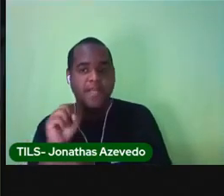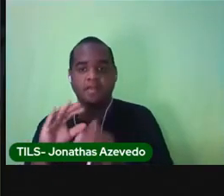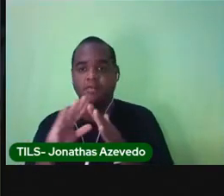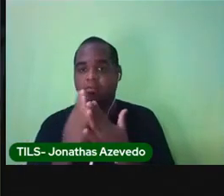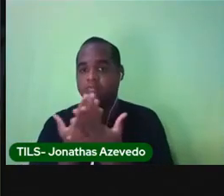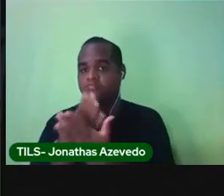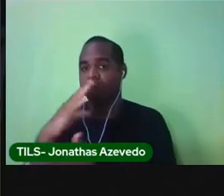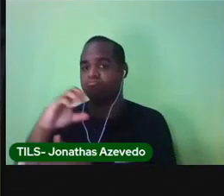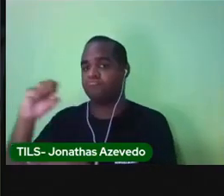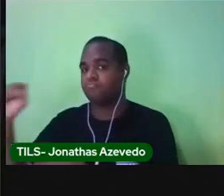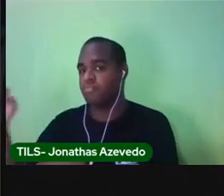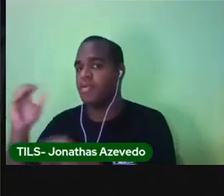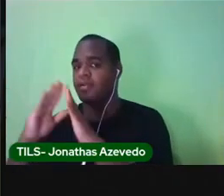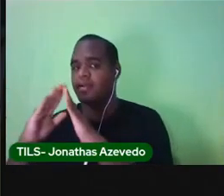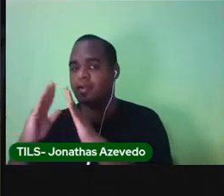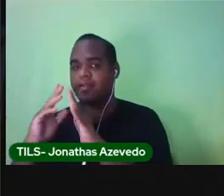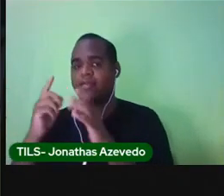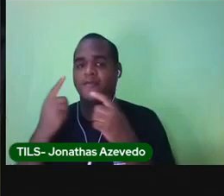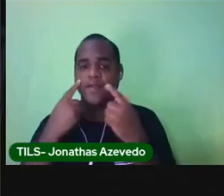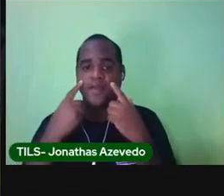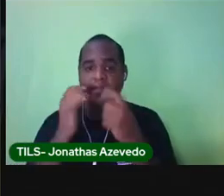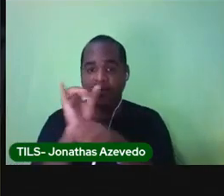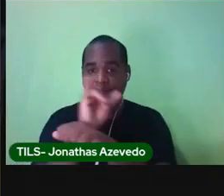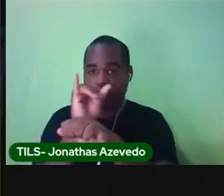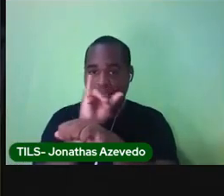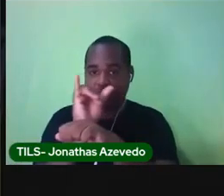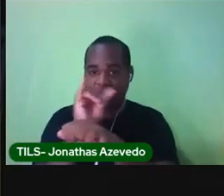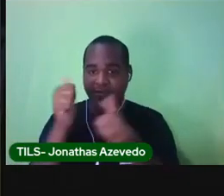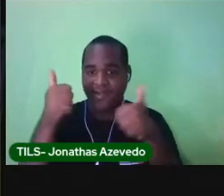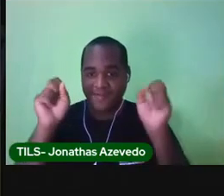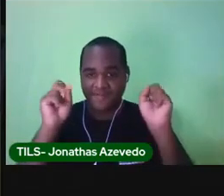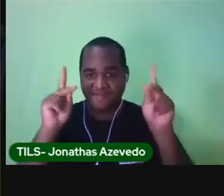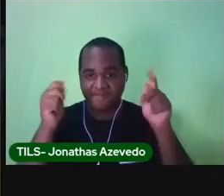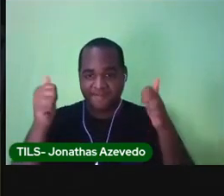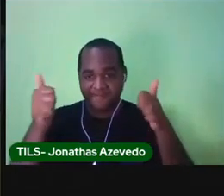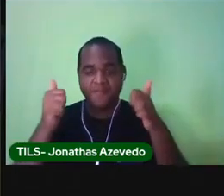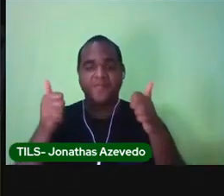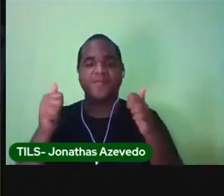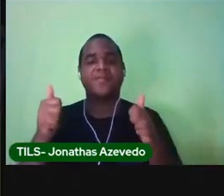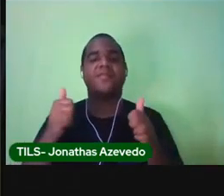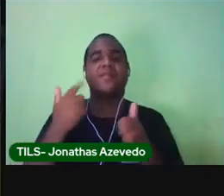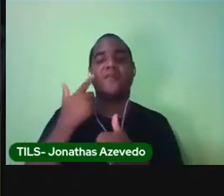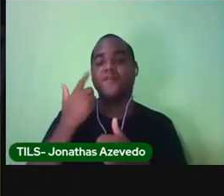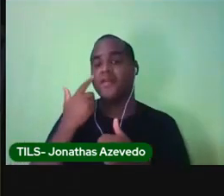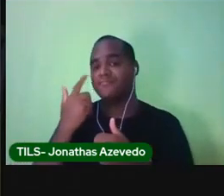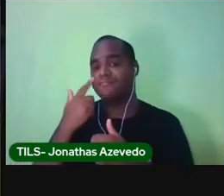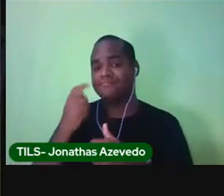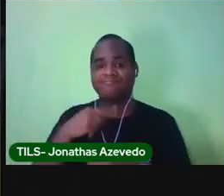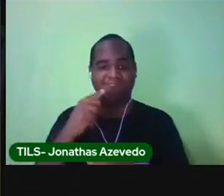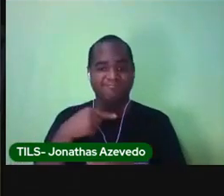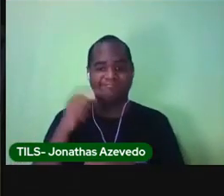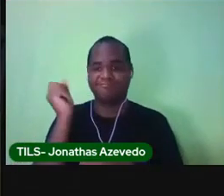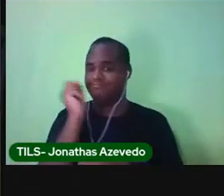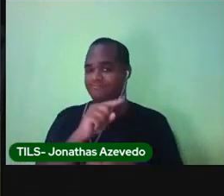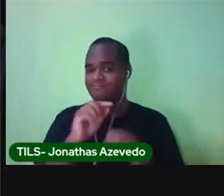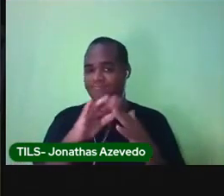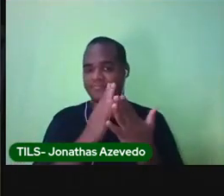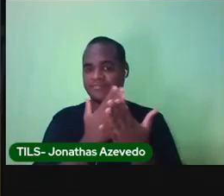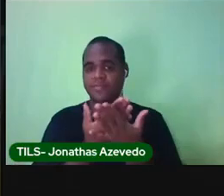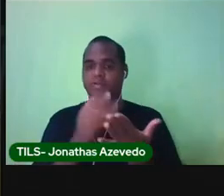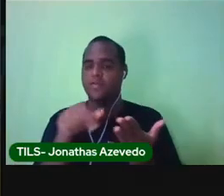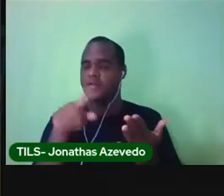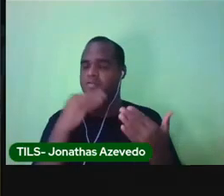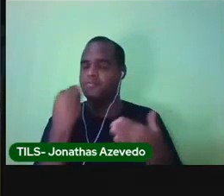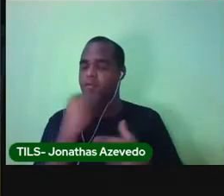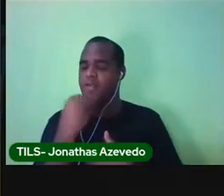levam para casa e assistem a aula aqui no YouTube, beleza? Enquanto a gente não puder voltar para a escola, a gente precisa